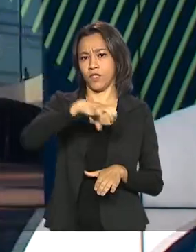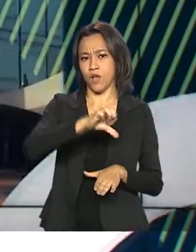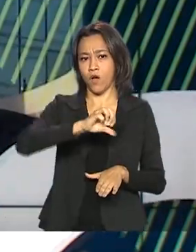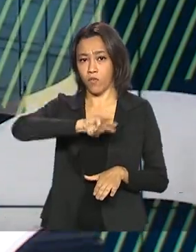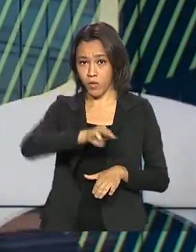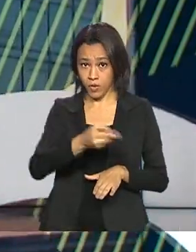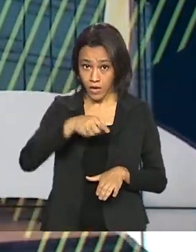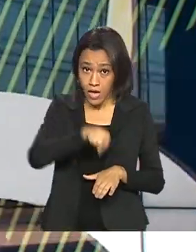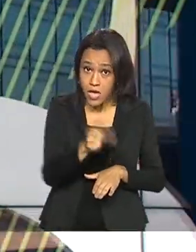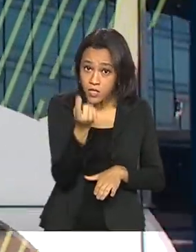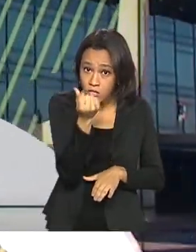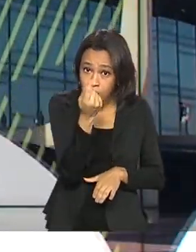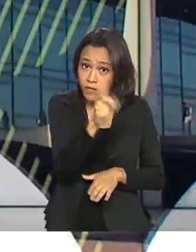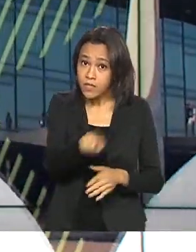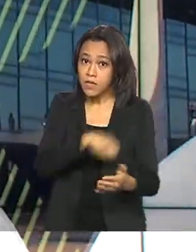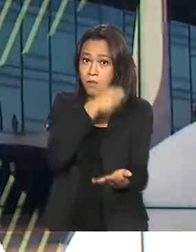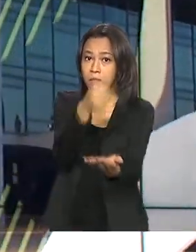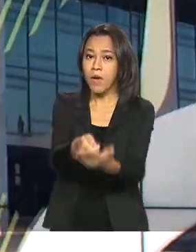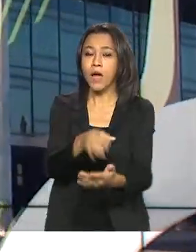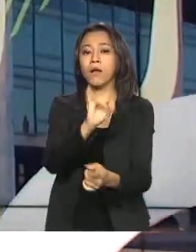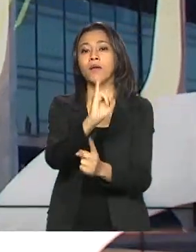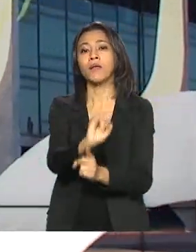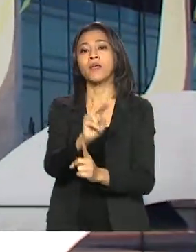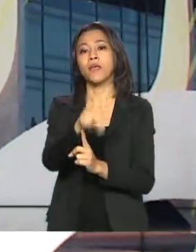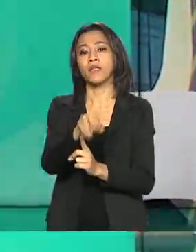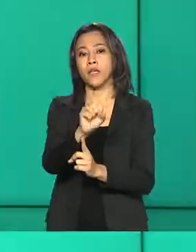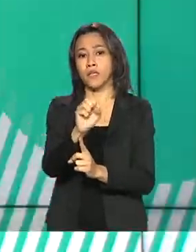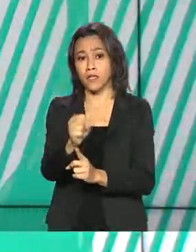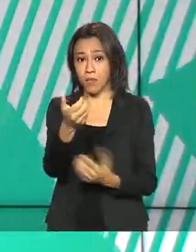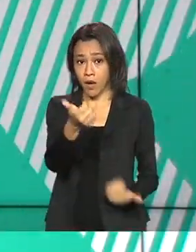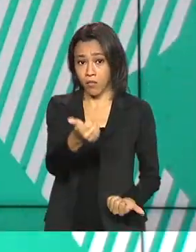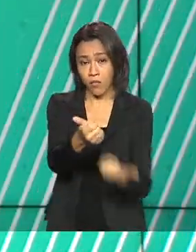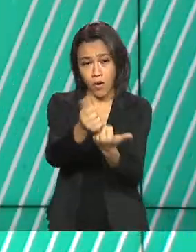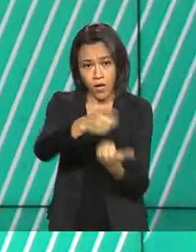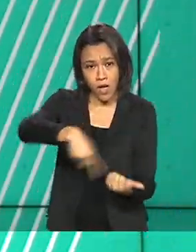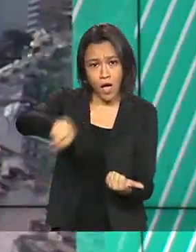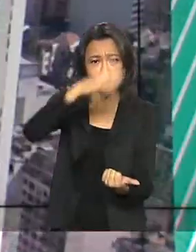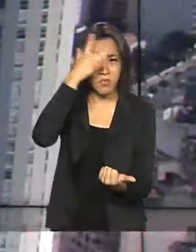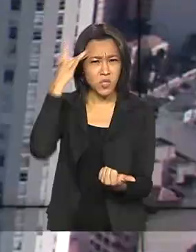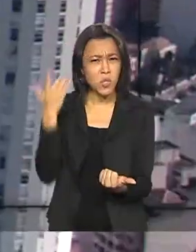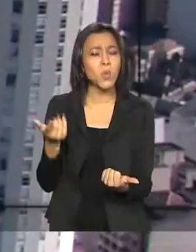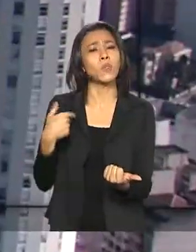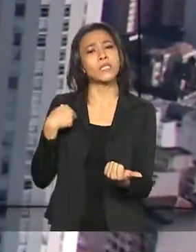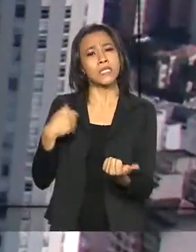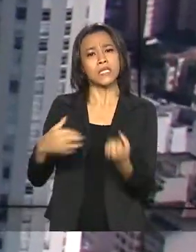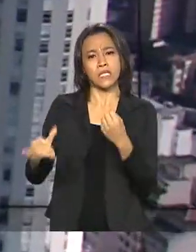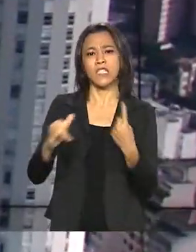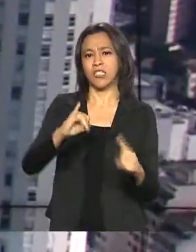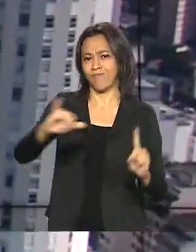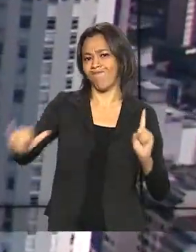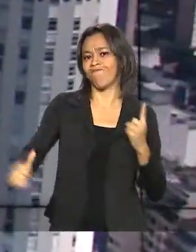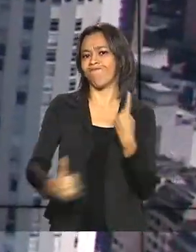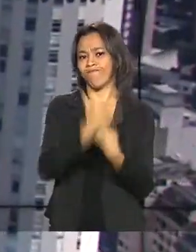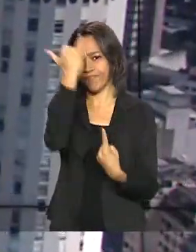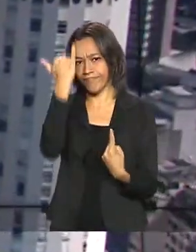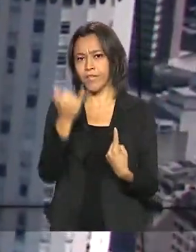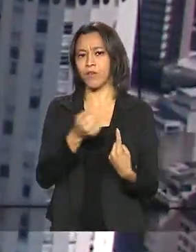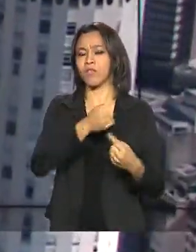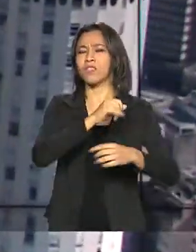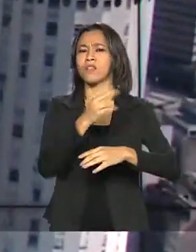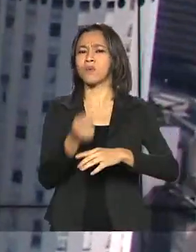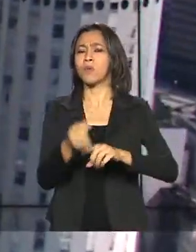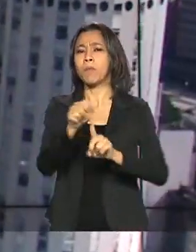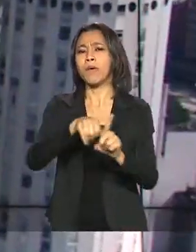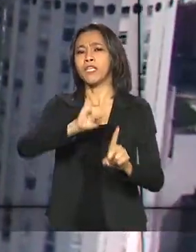O dinheiro será pago em INSS em reparação ao pagamento de benefícios às vítimas do rompimento da barragem Brumadinho, em